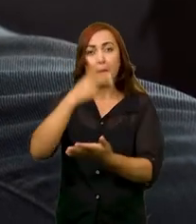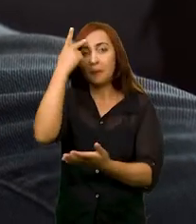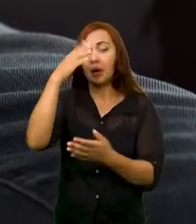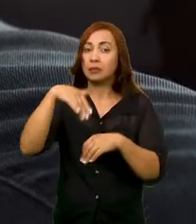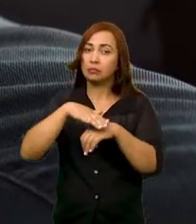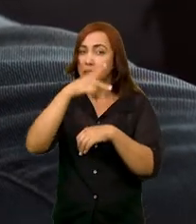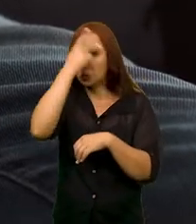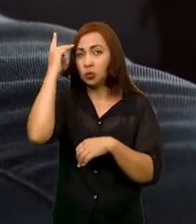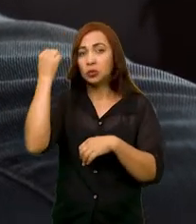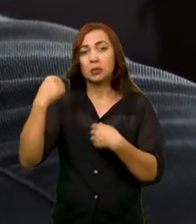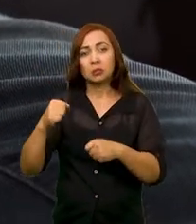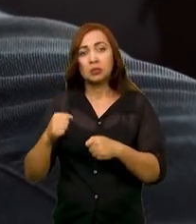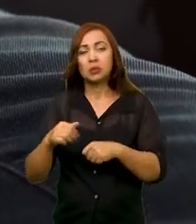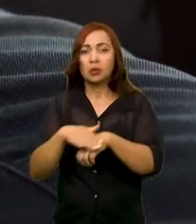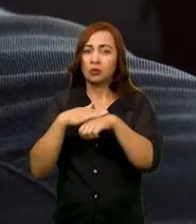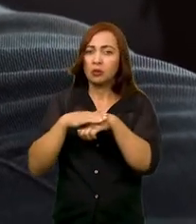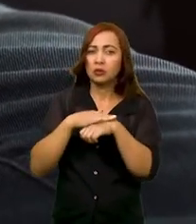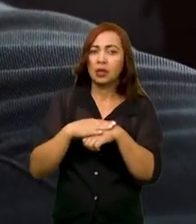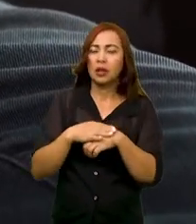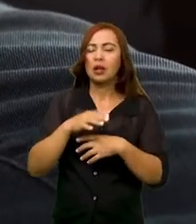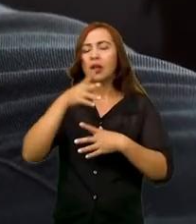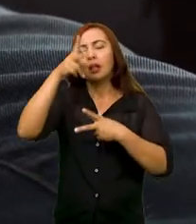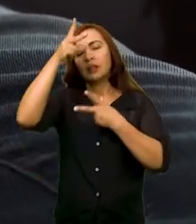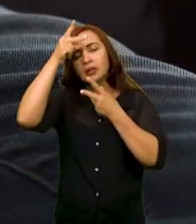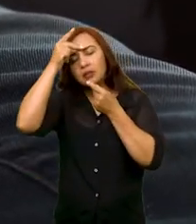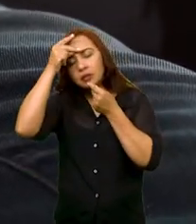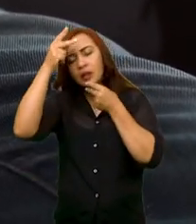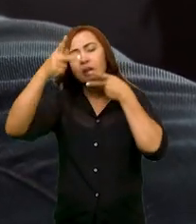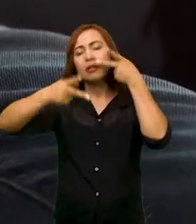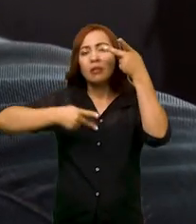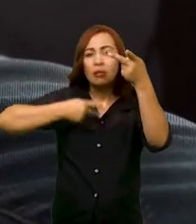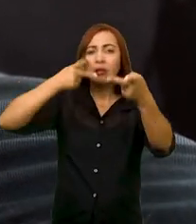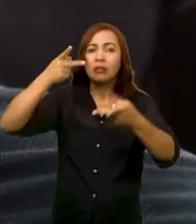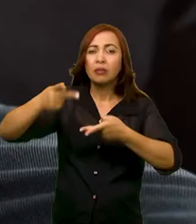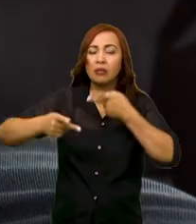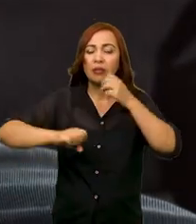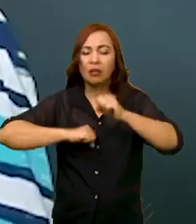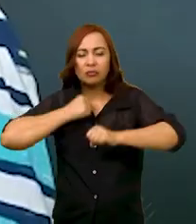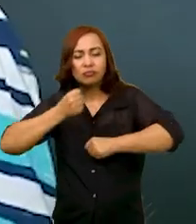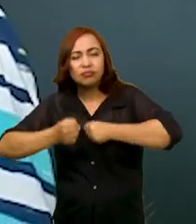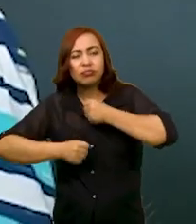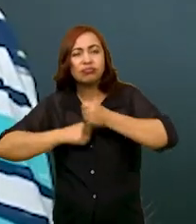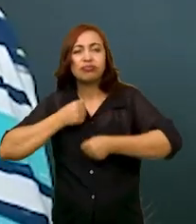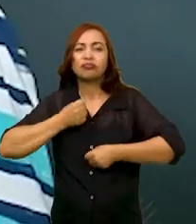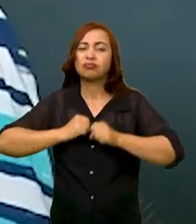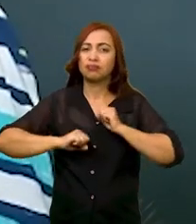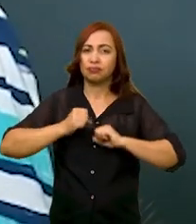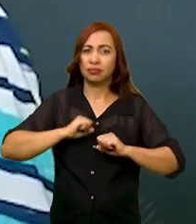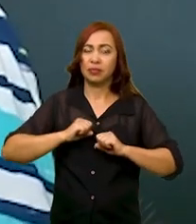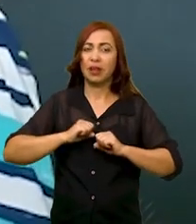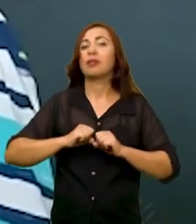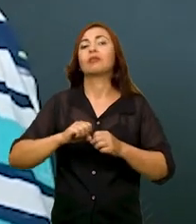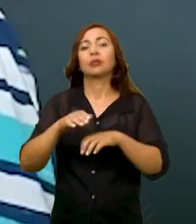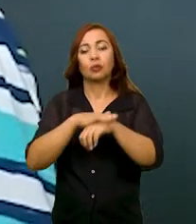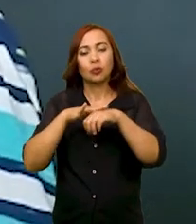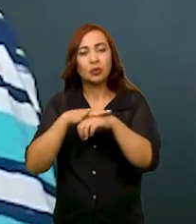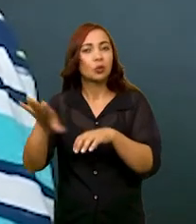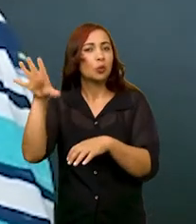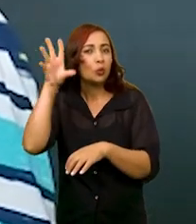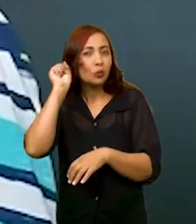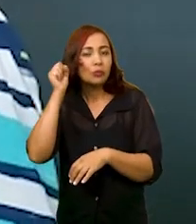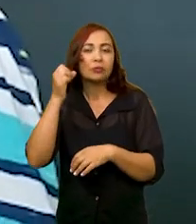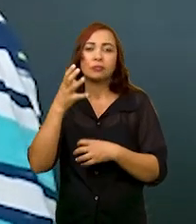precisam conversar, que precisam desabafar, que precisam falar sobre as suas angústias. E é dessa forma, conversando,